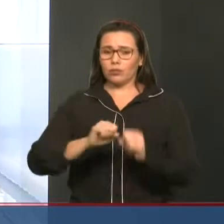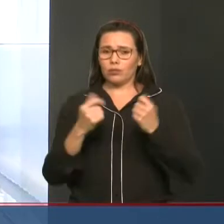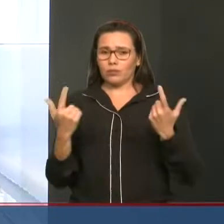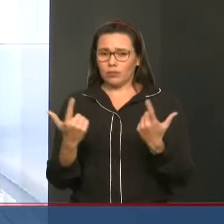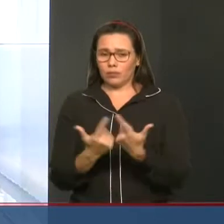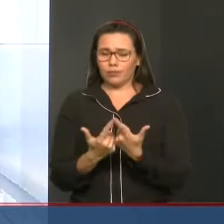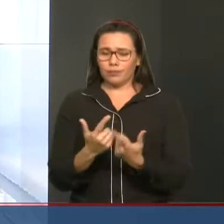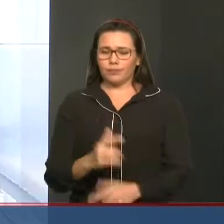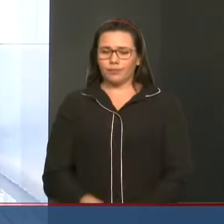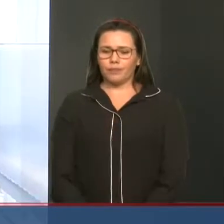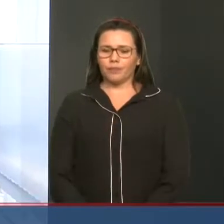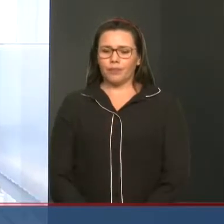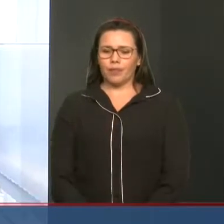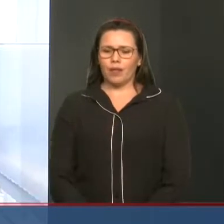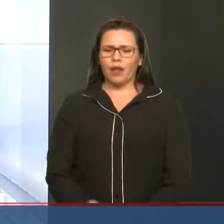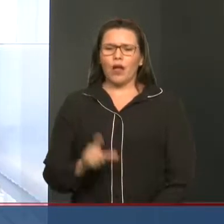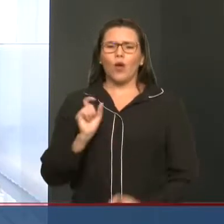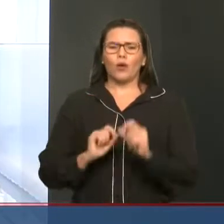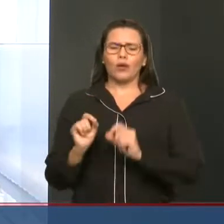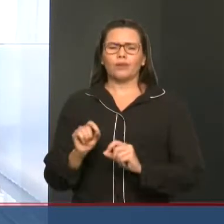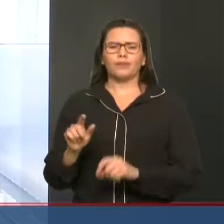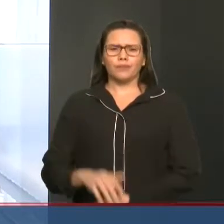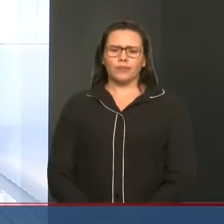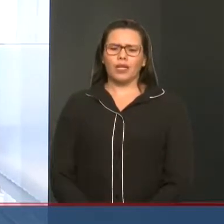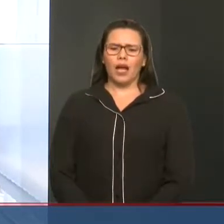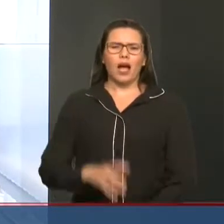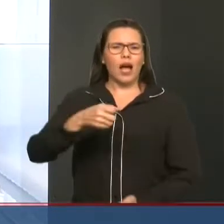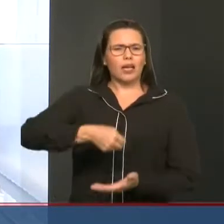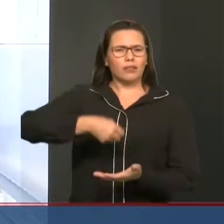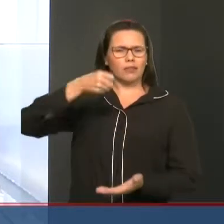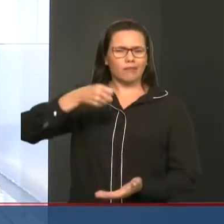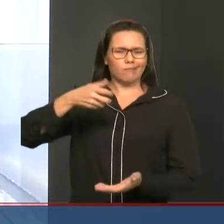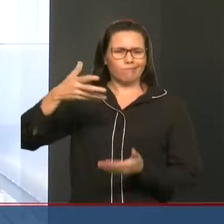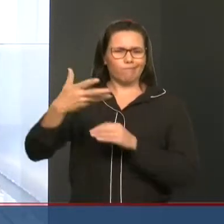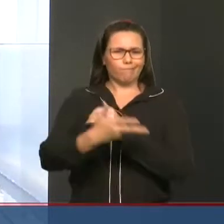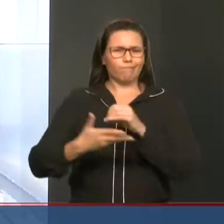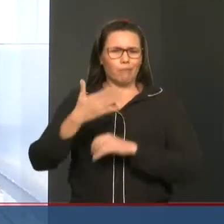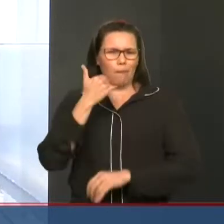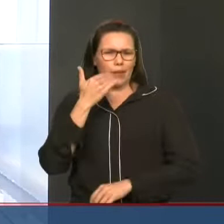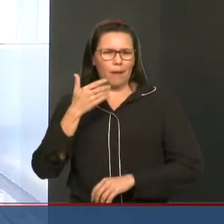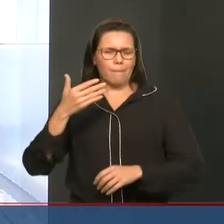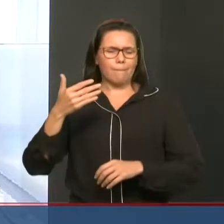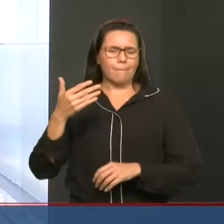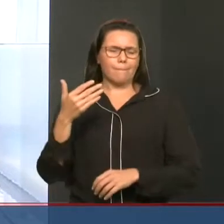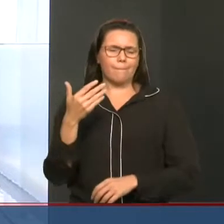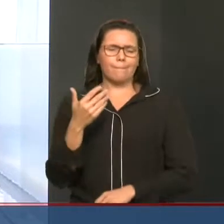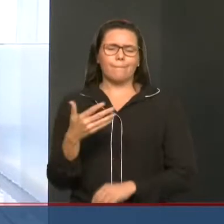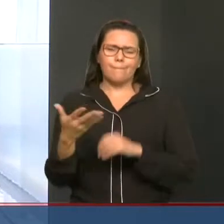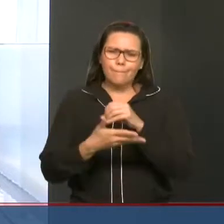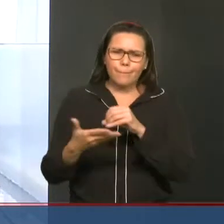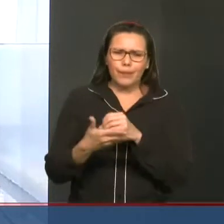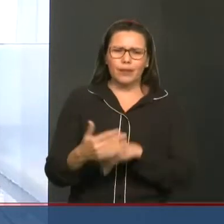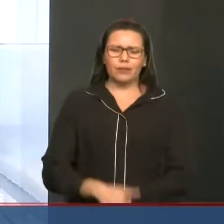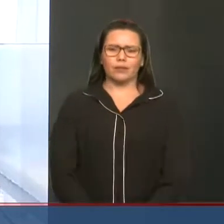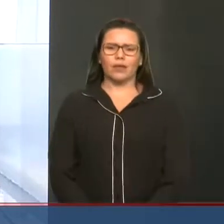possa receber uma cota dessas bolsas, dessas cestas, essas cestas básicas serão